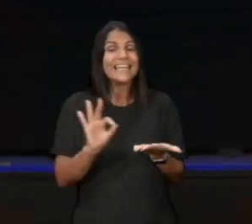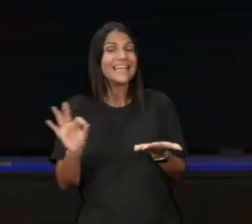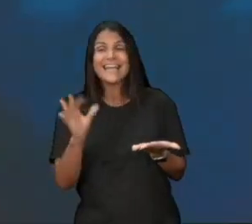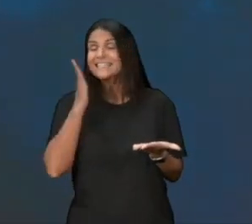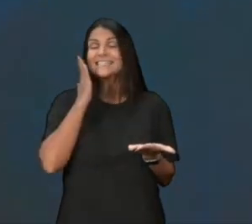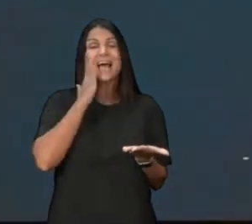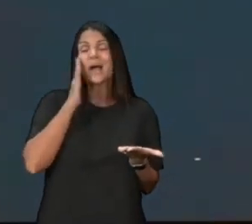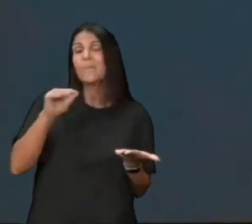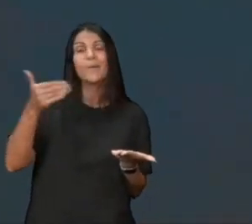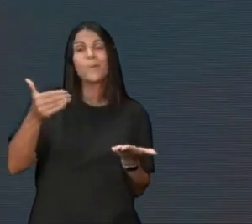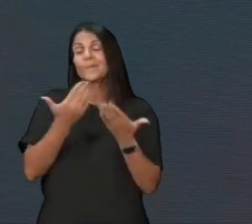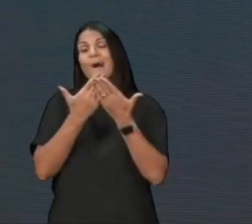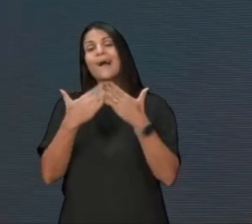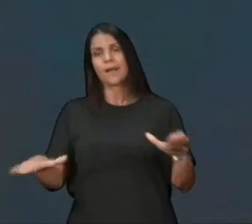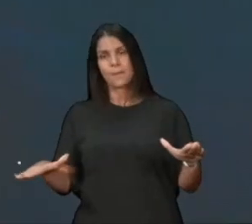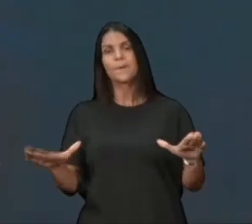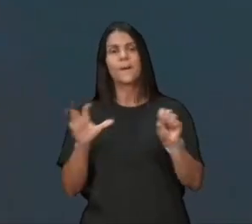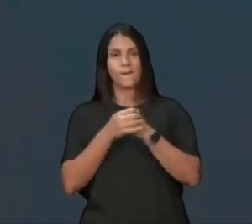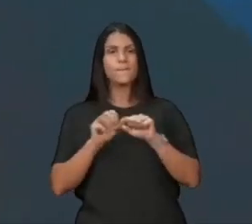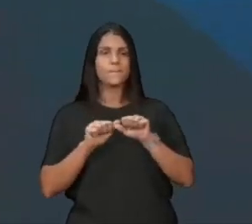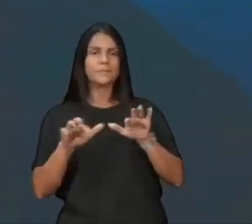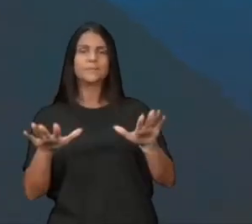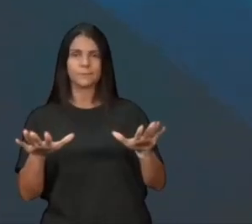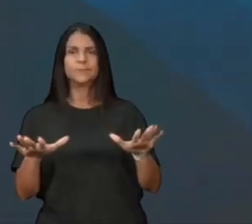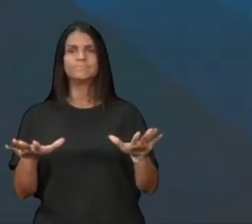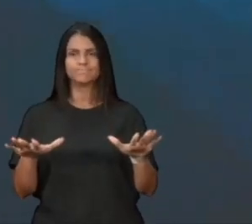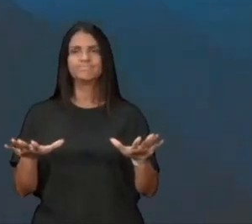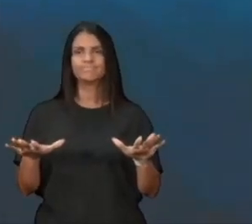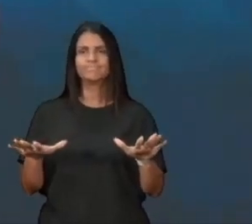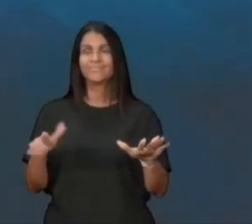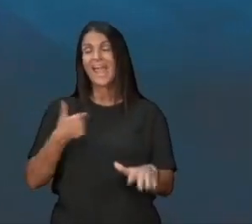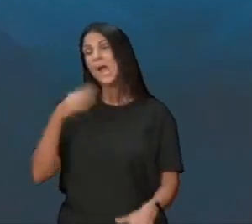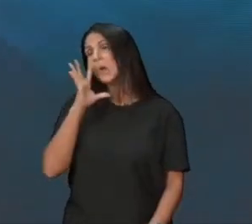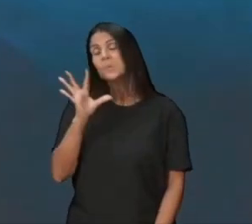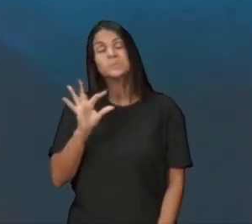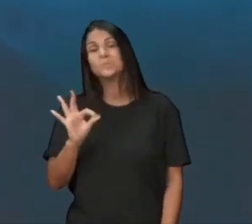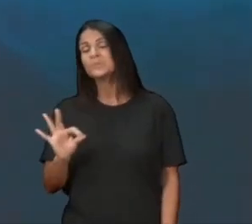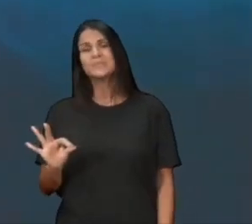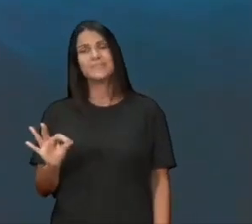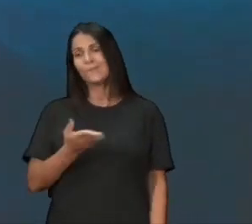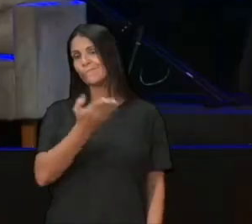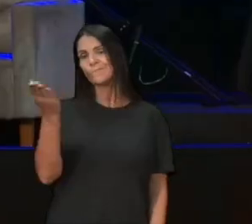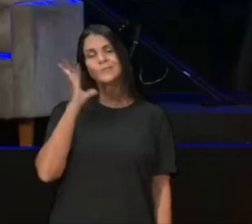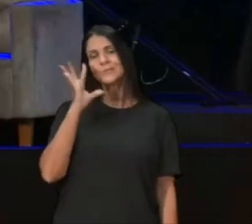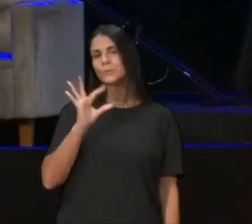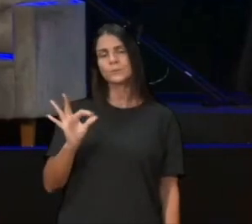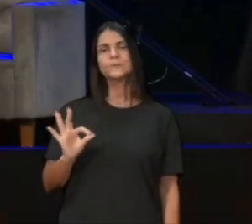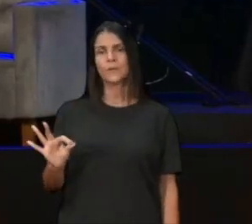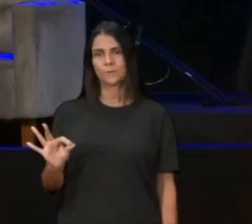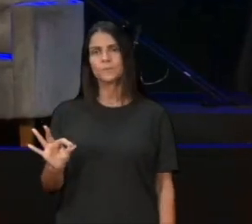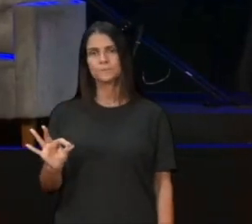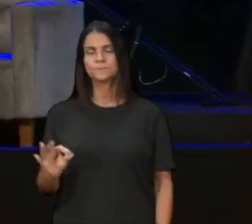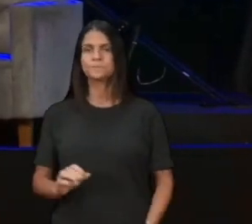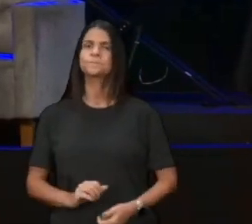quando acaba a pandemia, eu vou ganhar o prêmio Nobel de Ciência pela afirmação que eu vou fazer